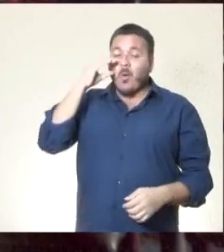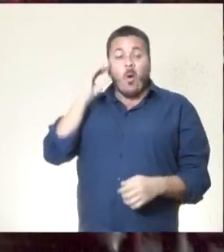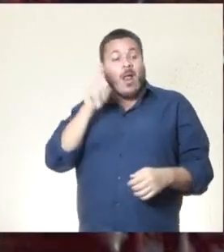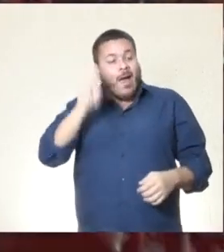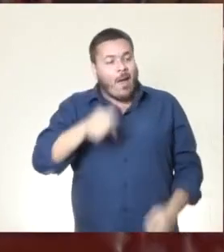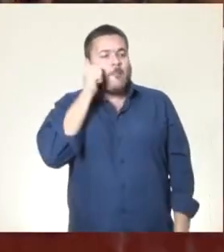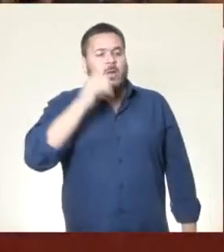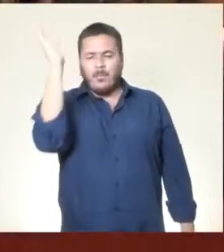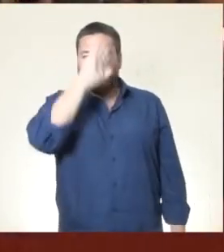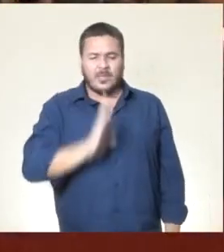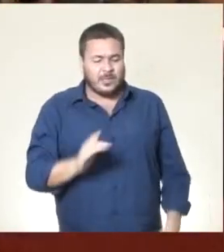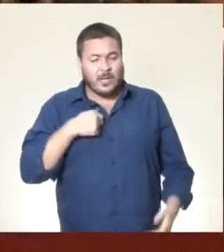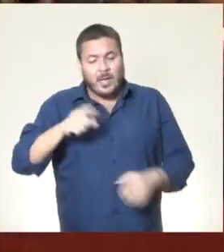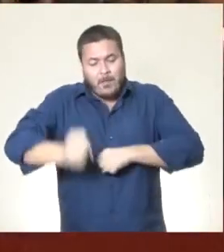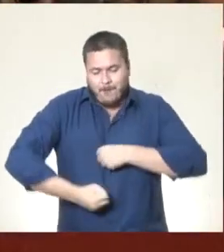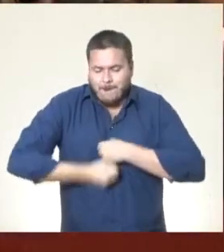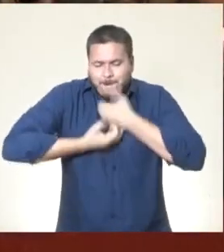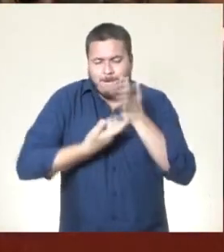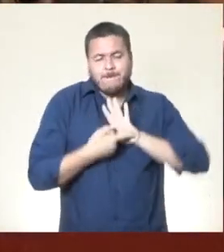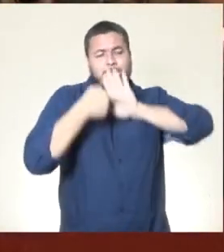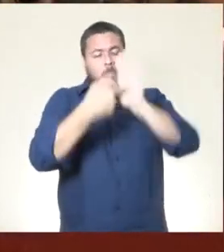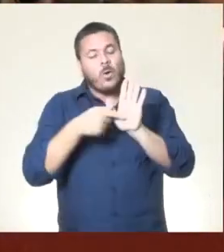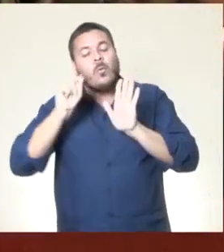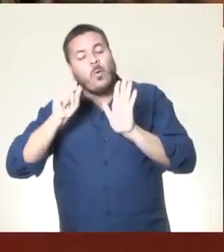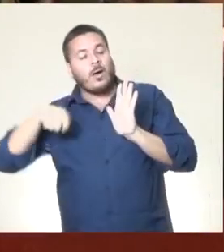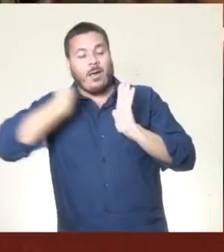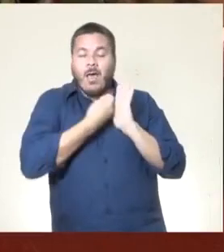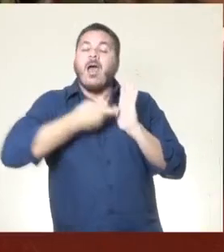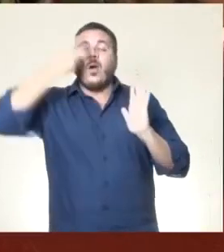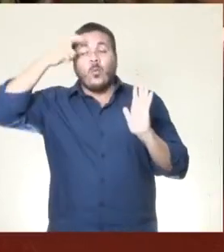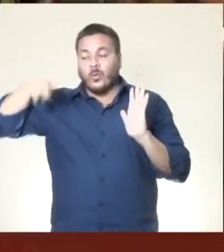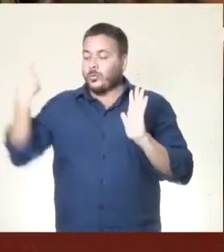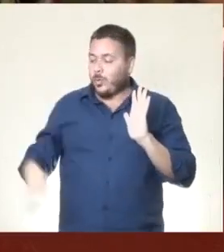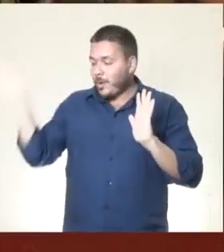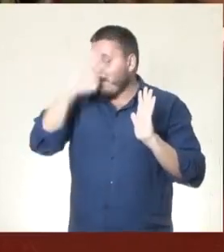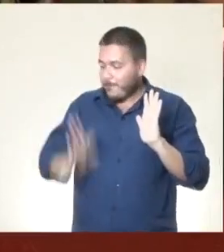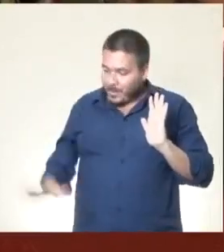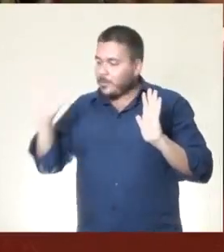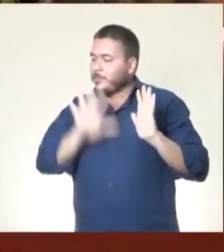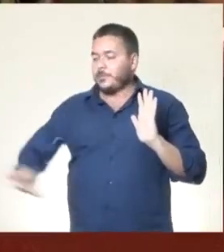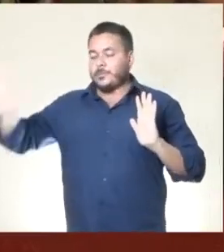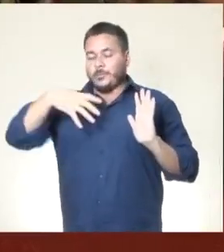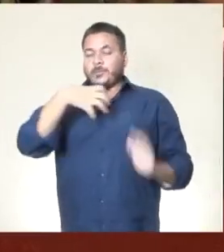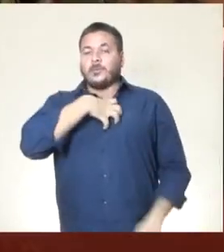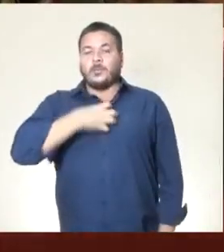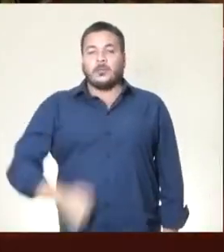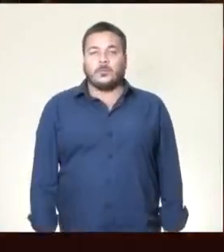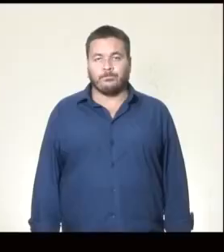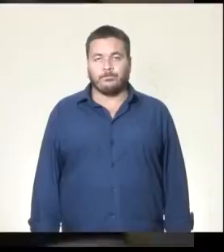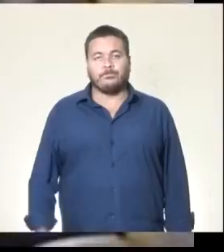mulher brasileira que é a própria expressão viva da nossa cultura, da nossa civilização e dos nossos